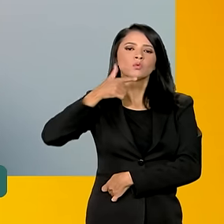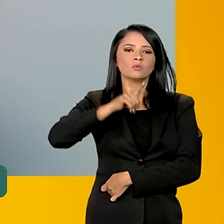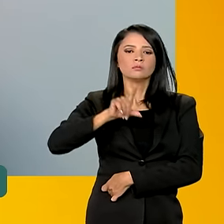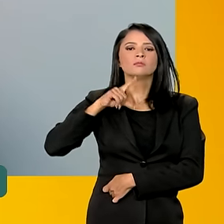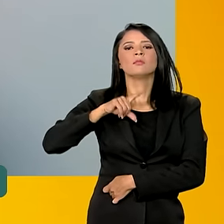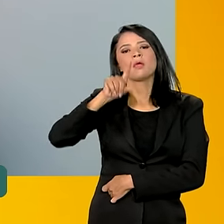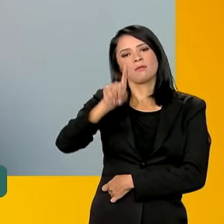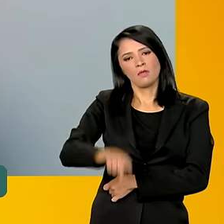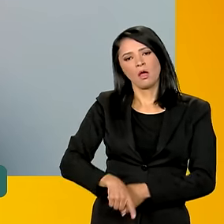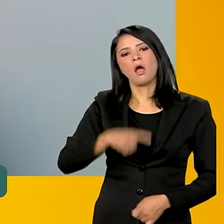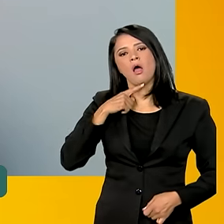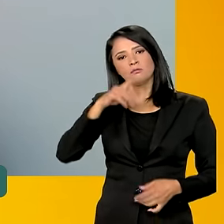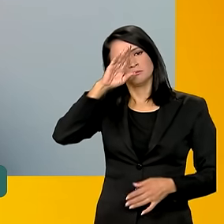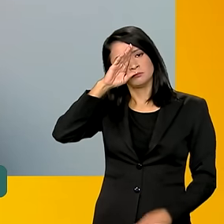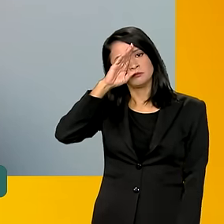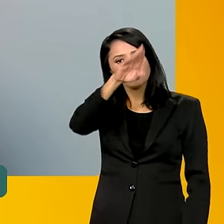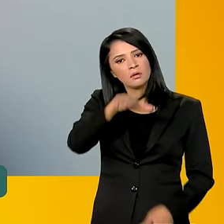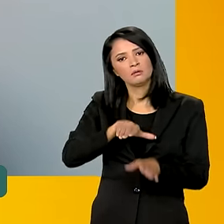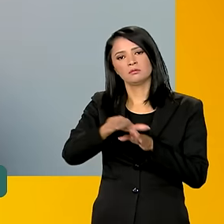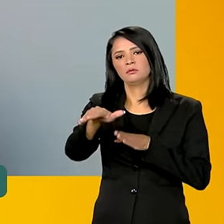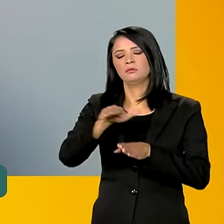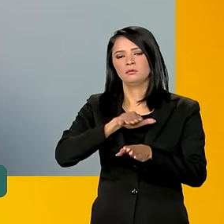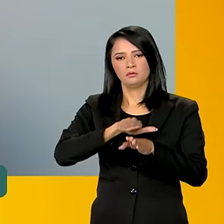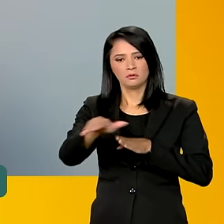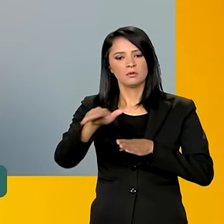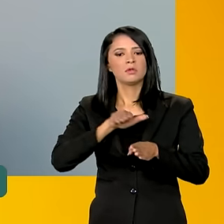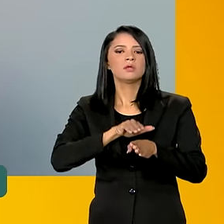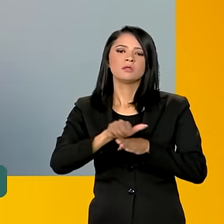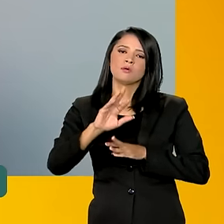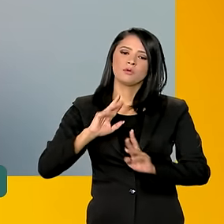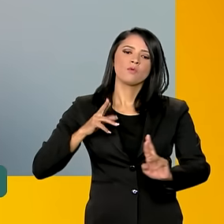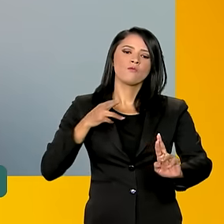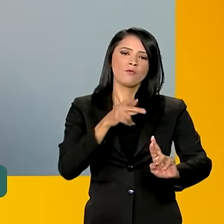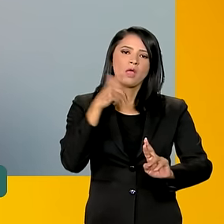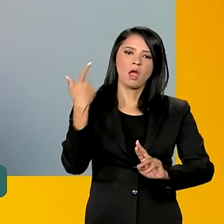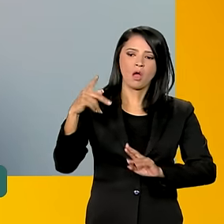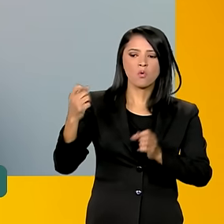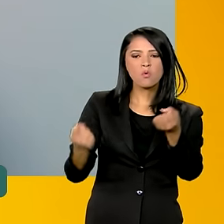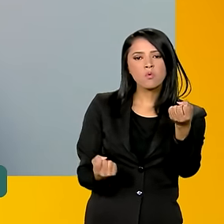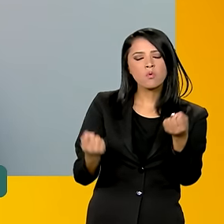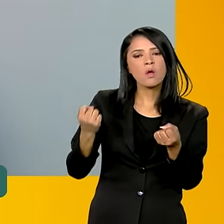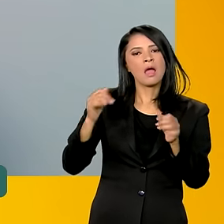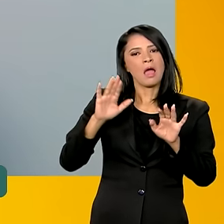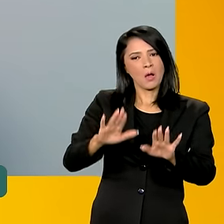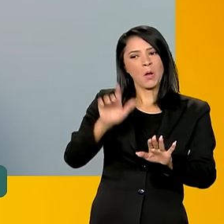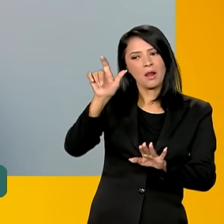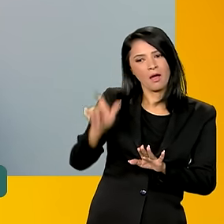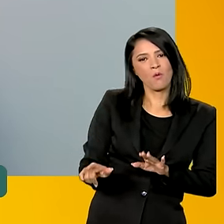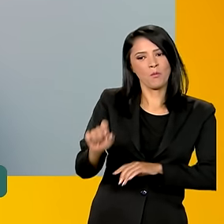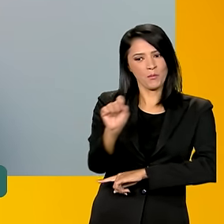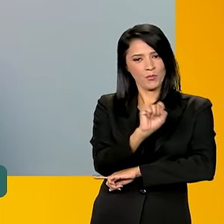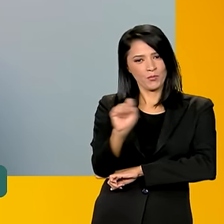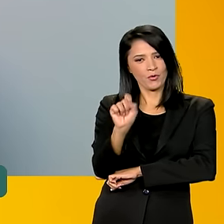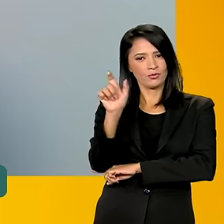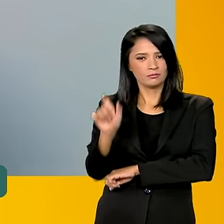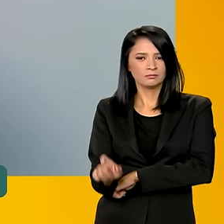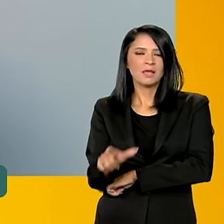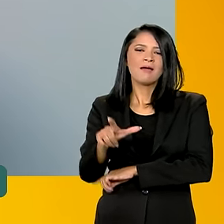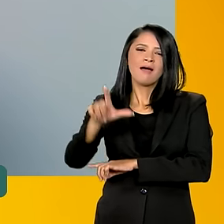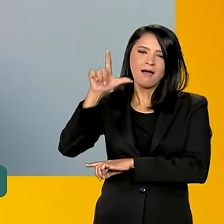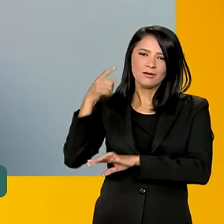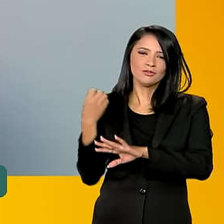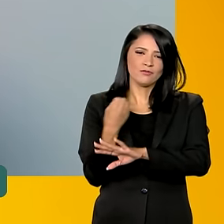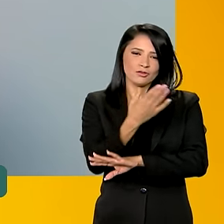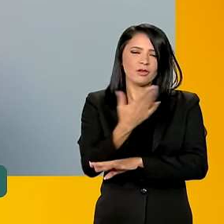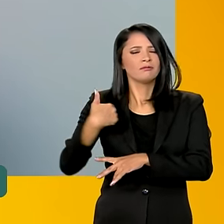essas são as principais orientações referentes ao veículo. Quanto ao condutor, descansar antes